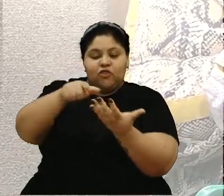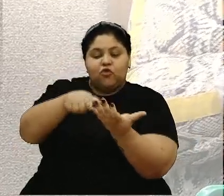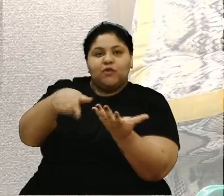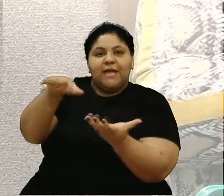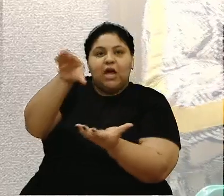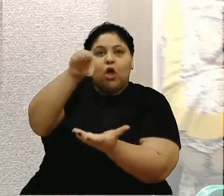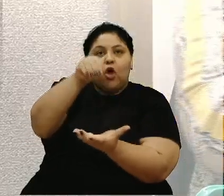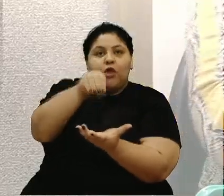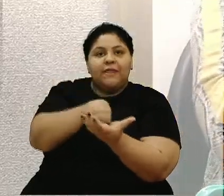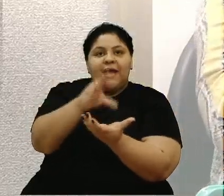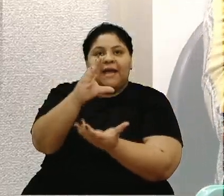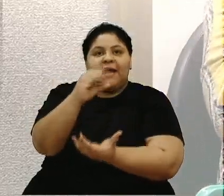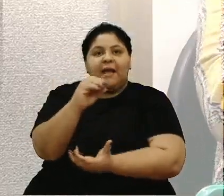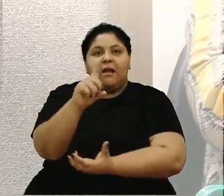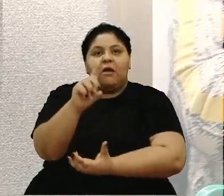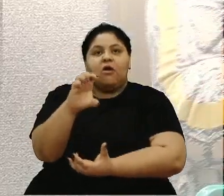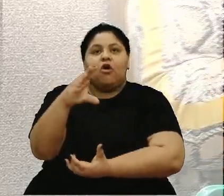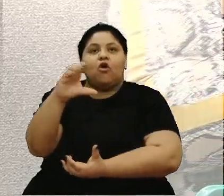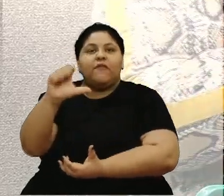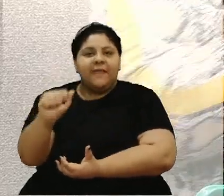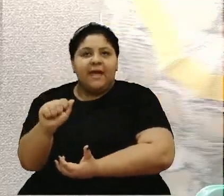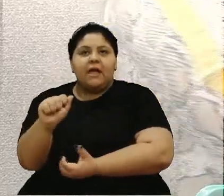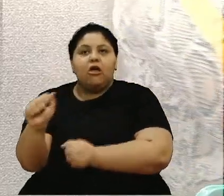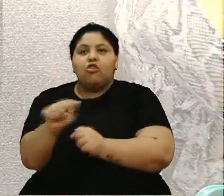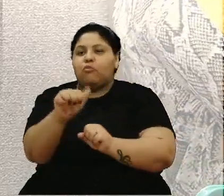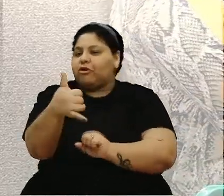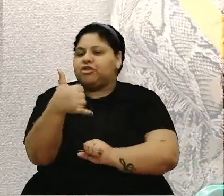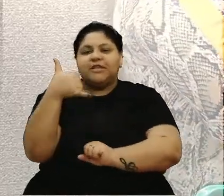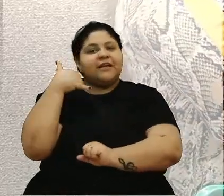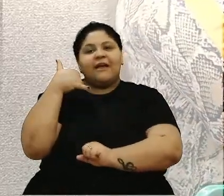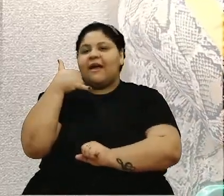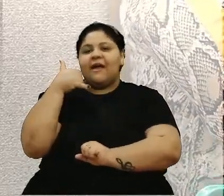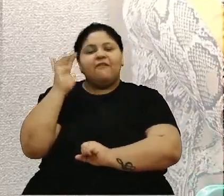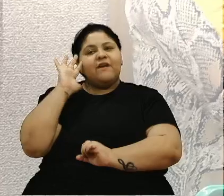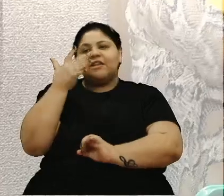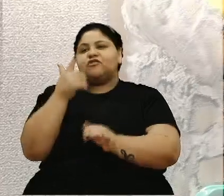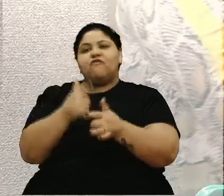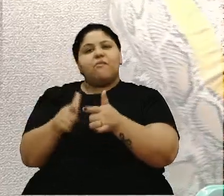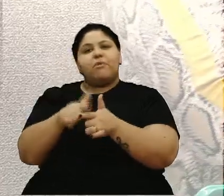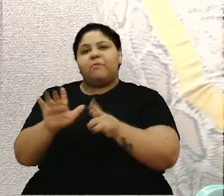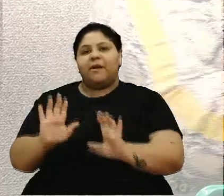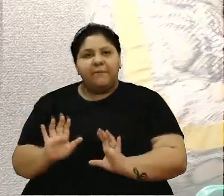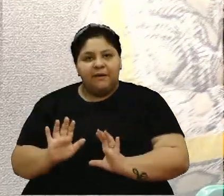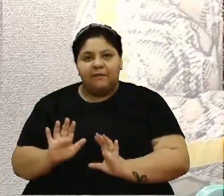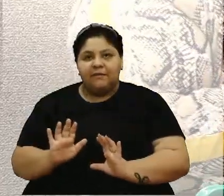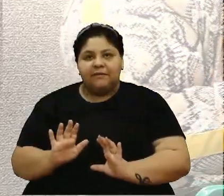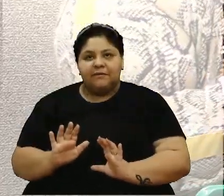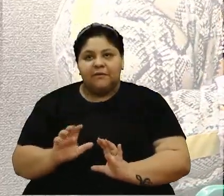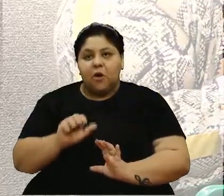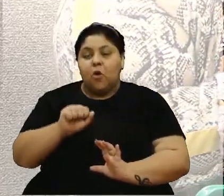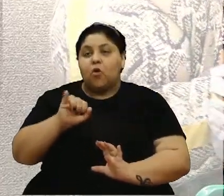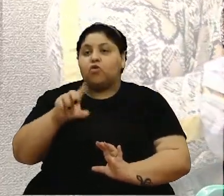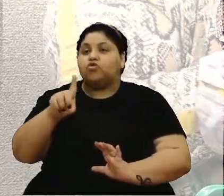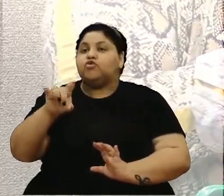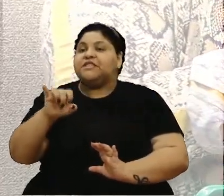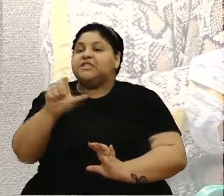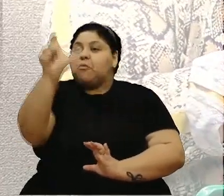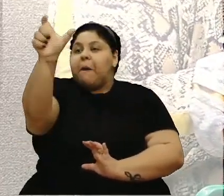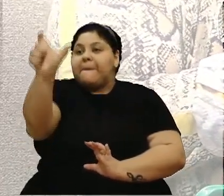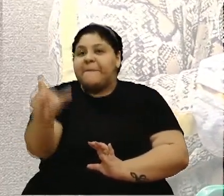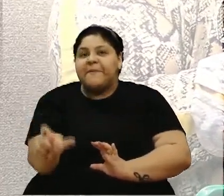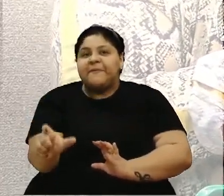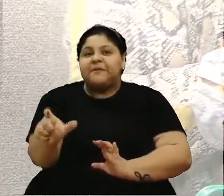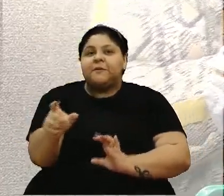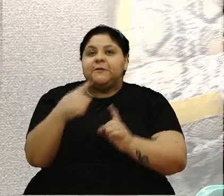O CID, tu pode ligar que ele atende e ele vai resolver. O CID é uma pessoa que se